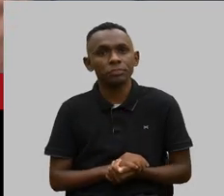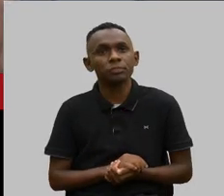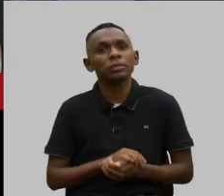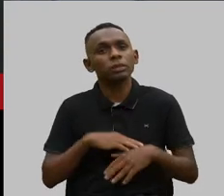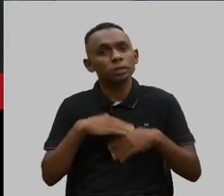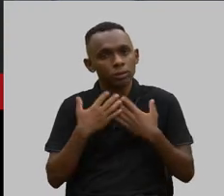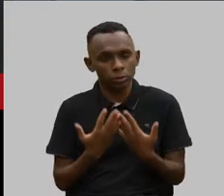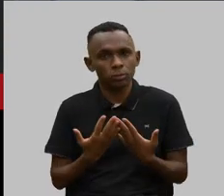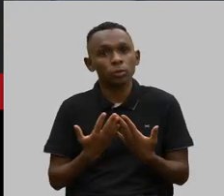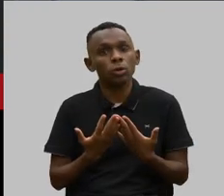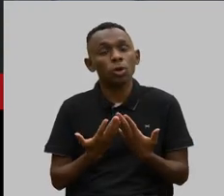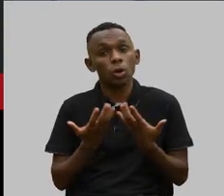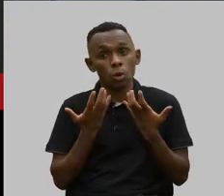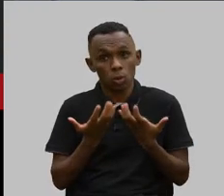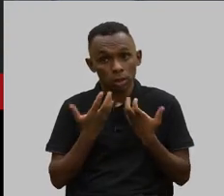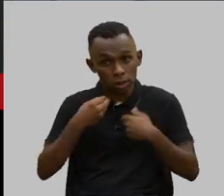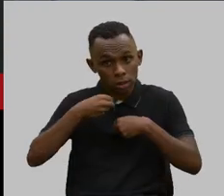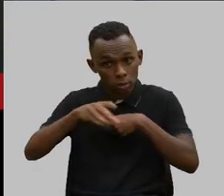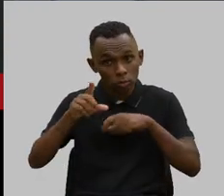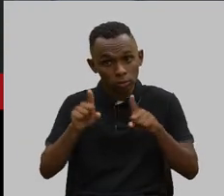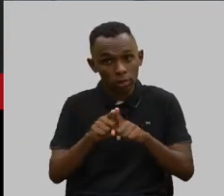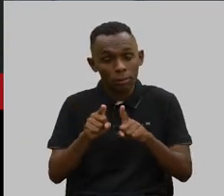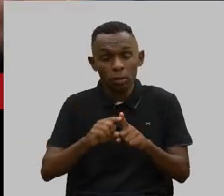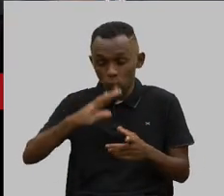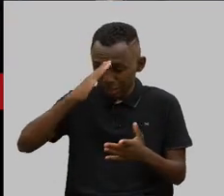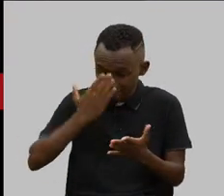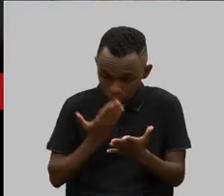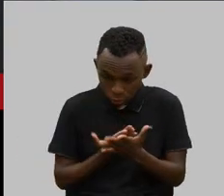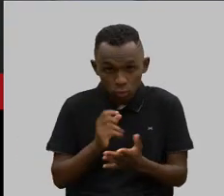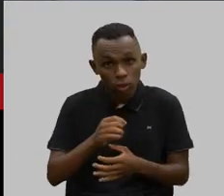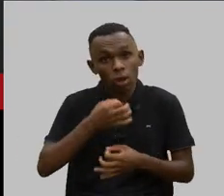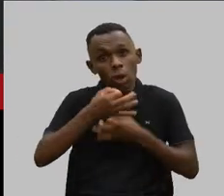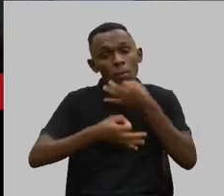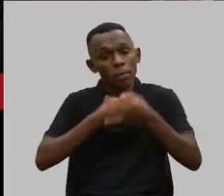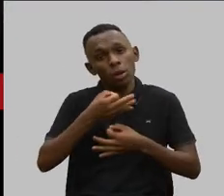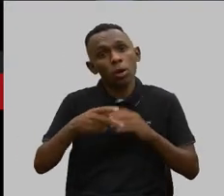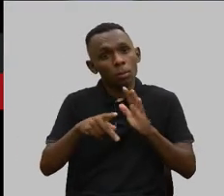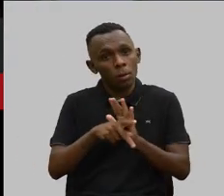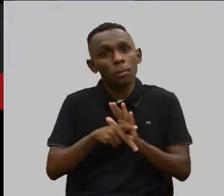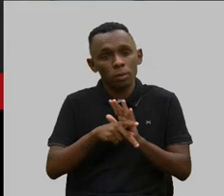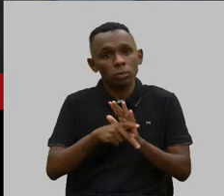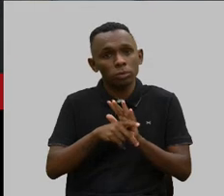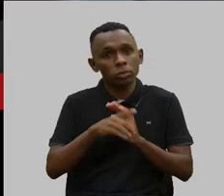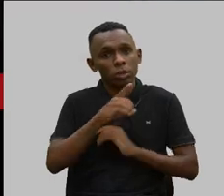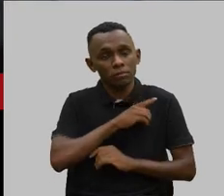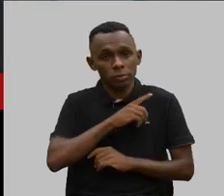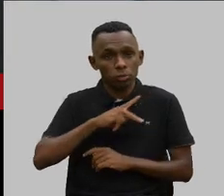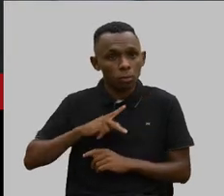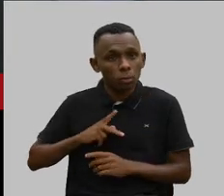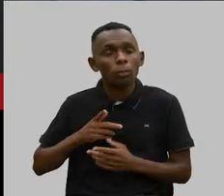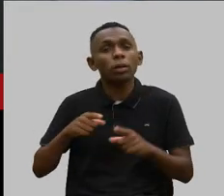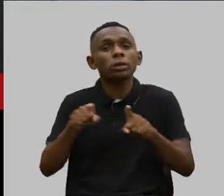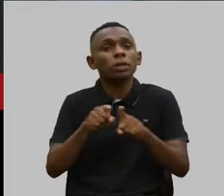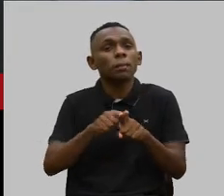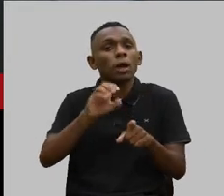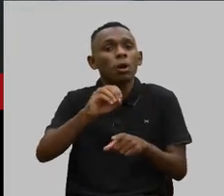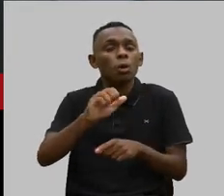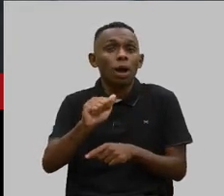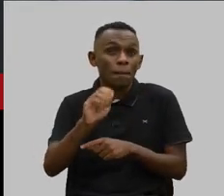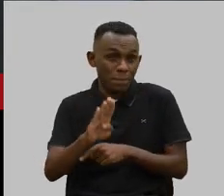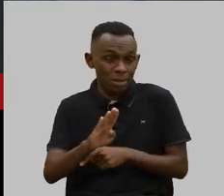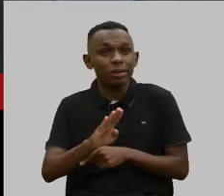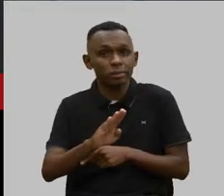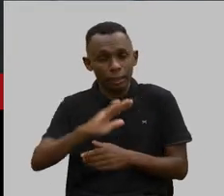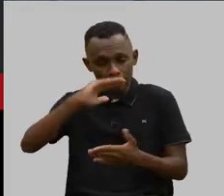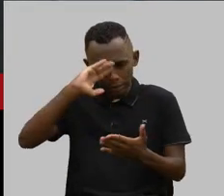ausente, mas eu quero deixar bem claro. Eu acredito que isso seja a opinião da Defensoria Pública, acredito que isso seja a opinião da OAB, e essa